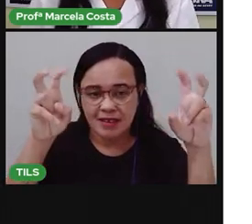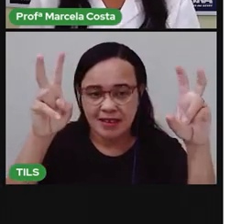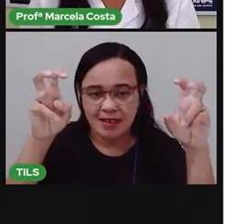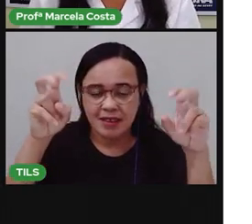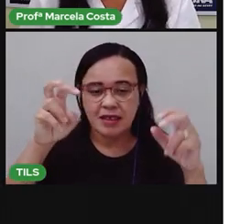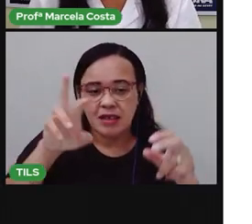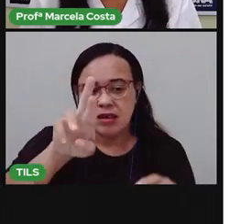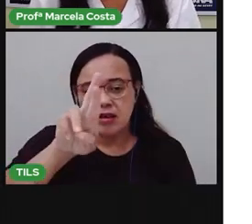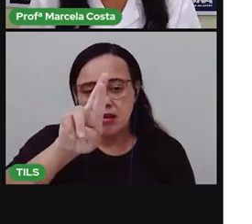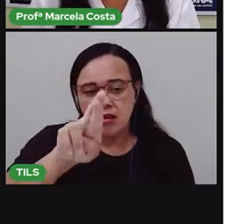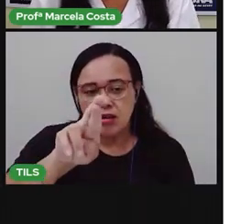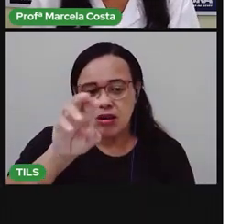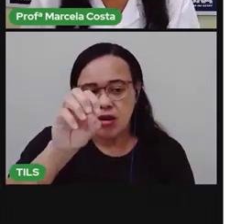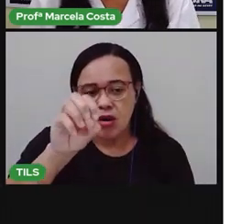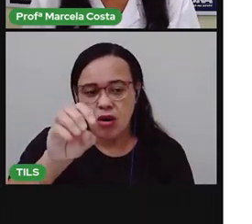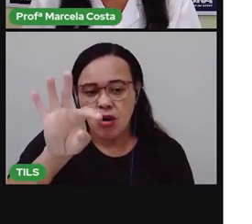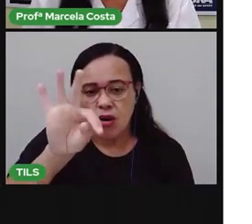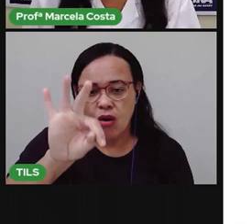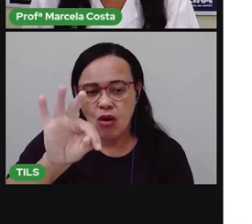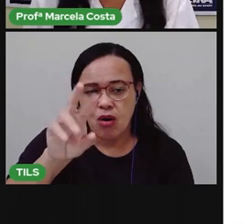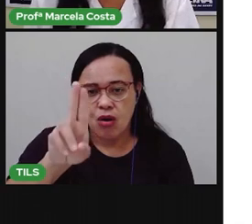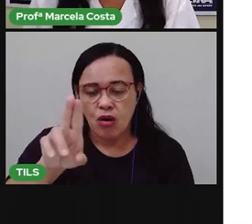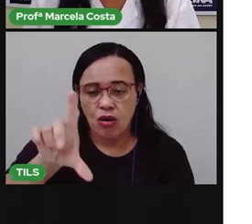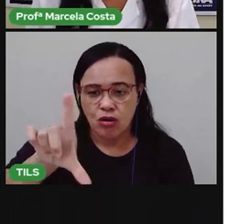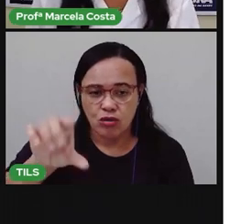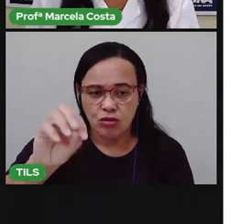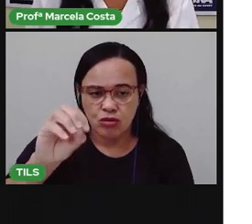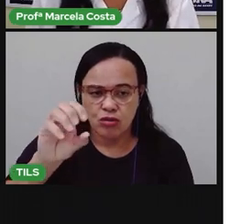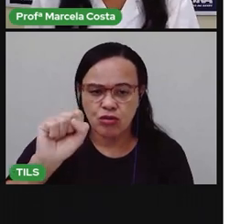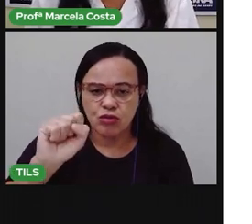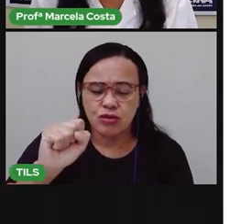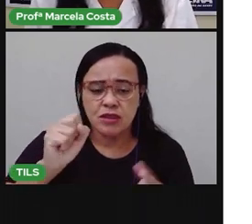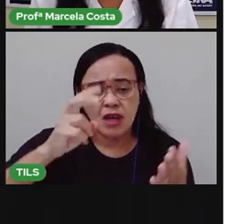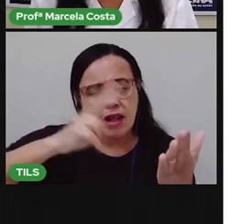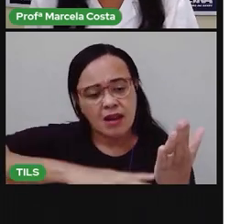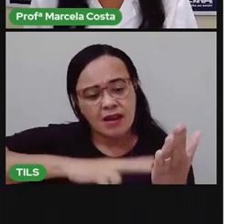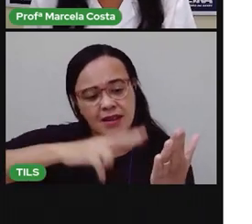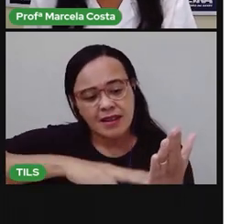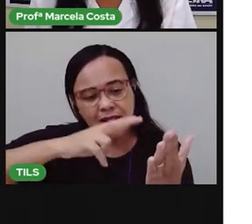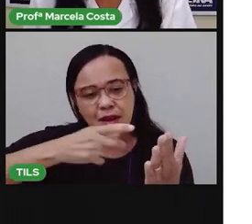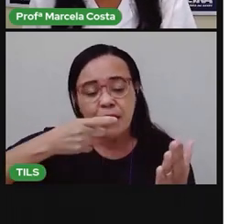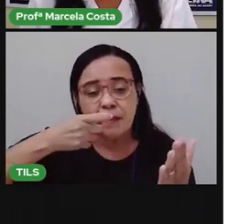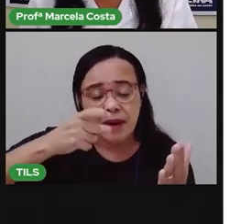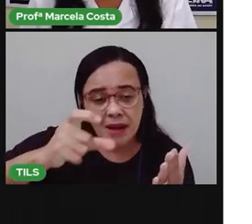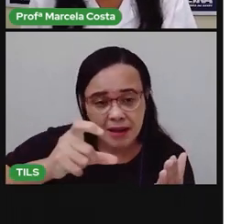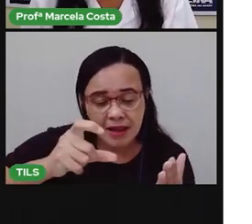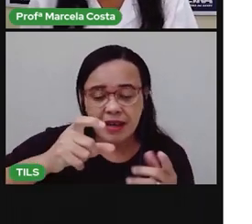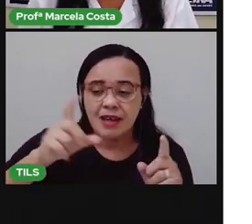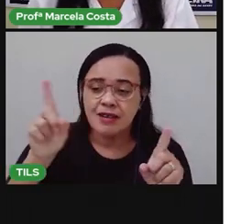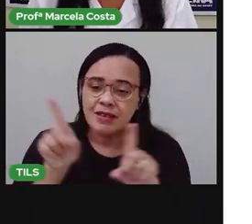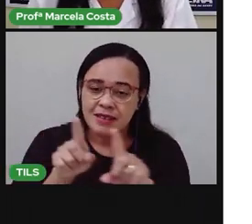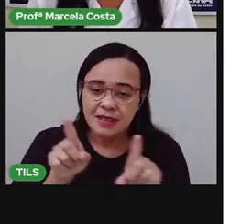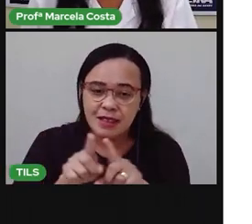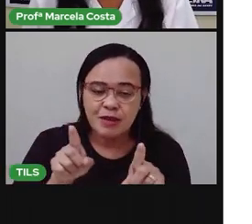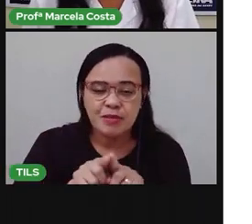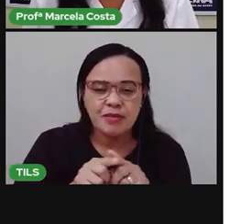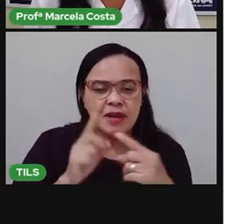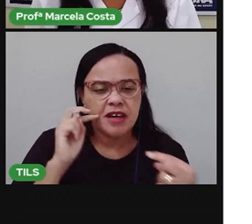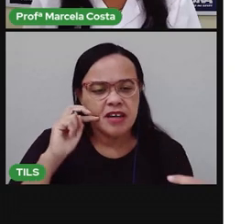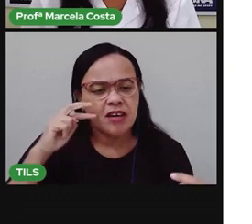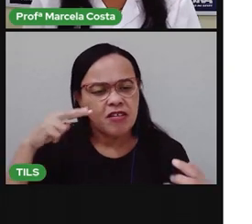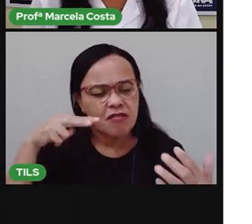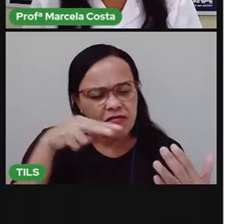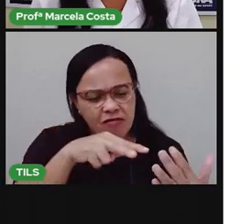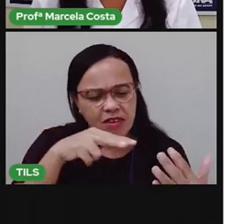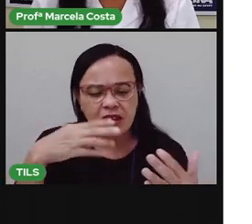vai aprender a ler algumas palavras, a identificar informações presentes nos rótulos, nas